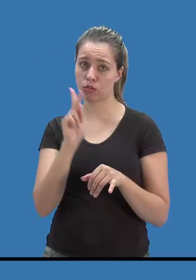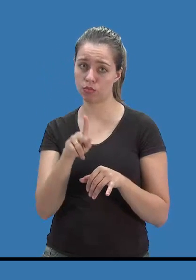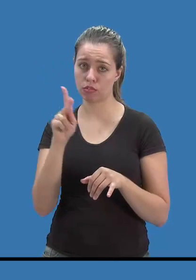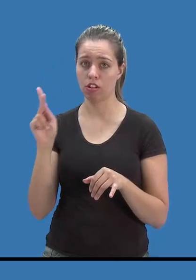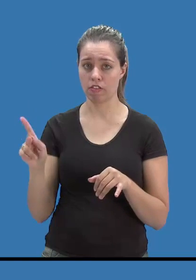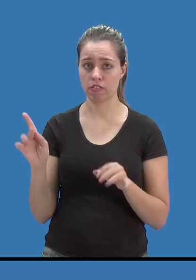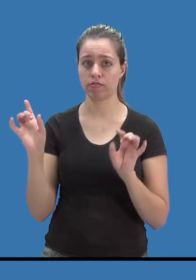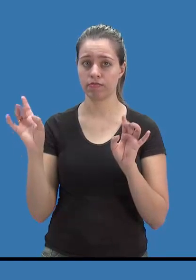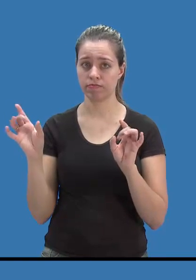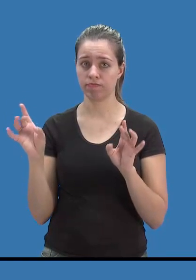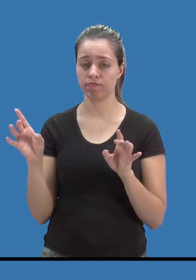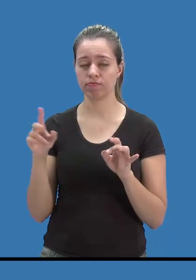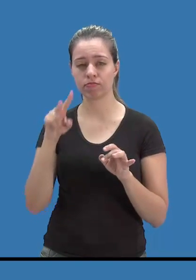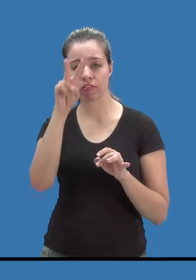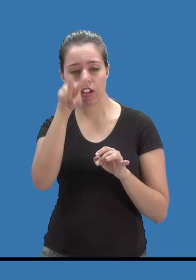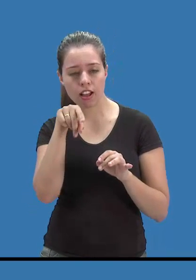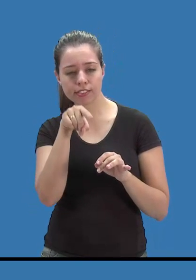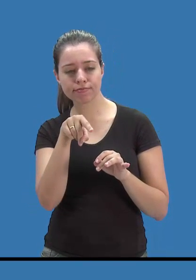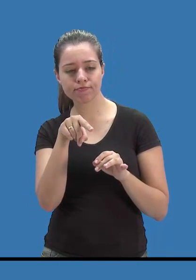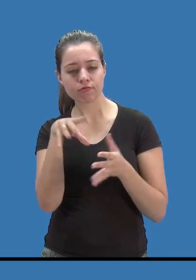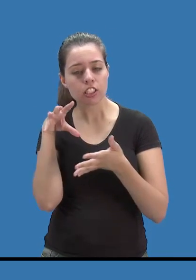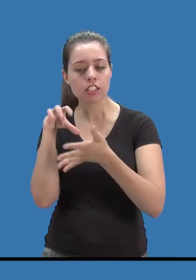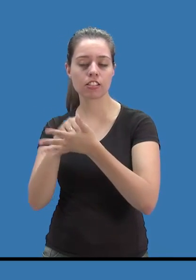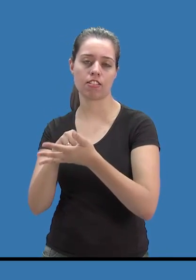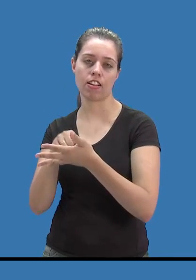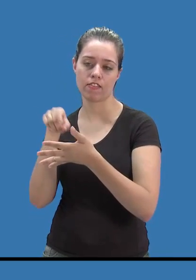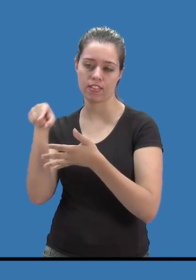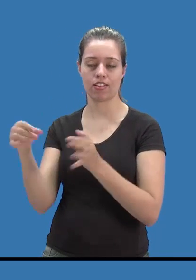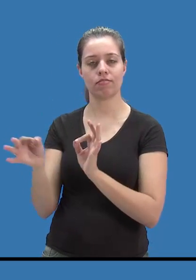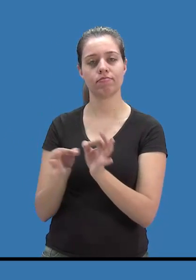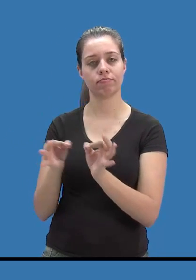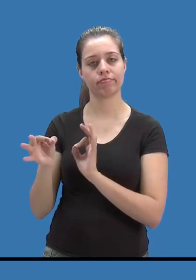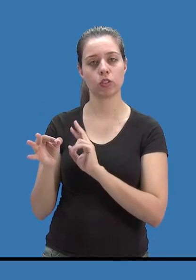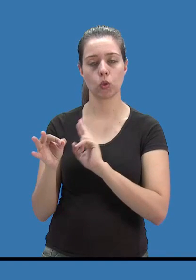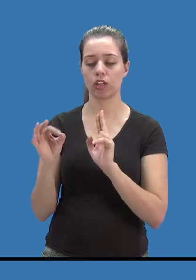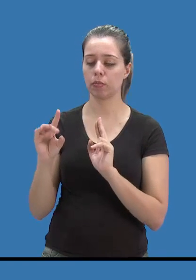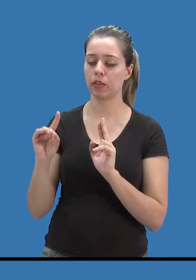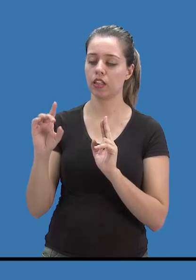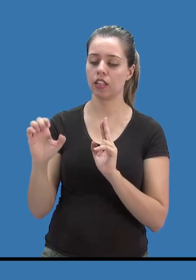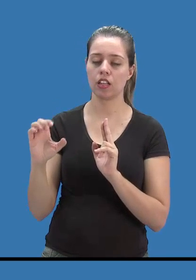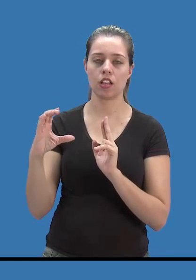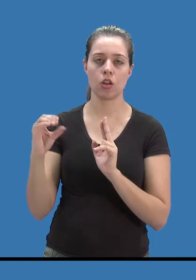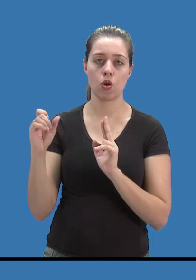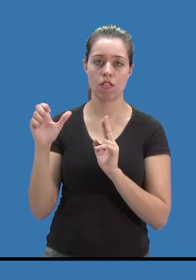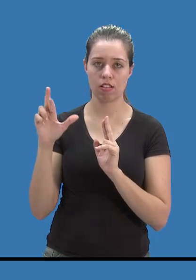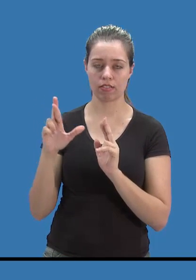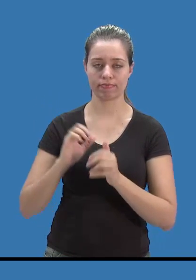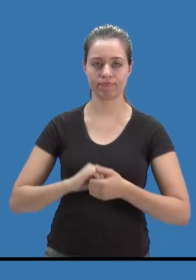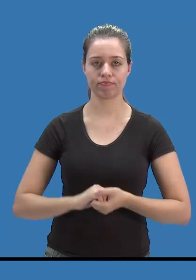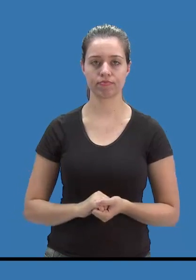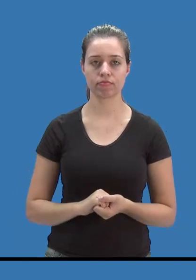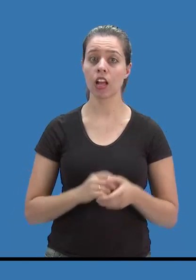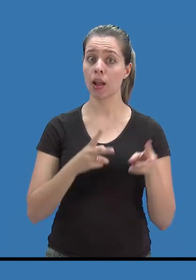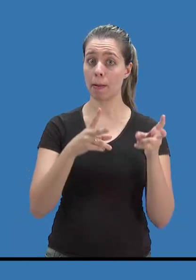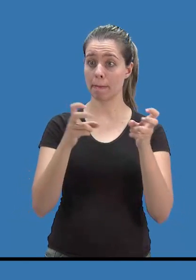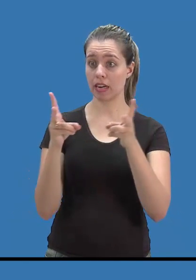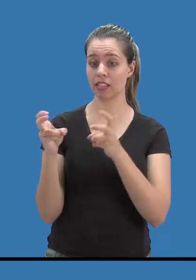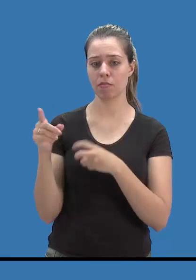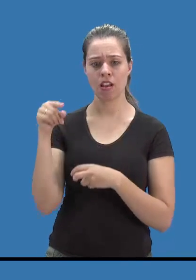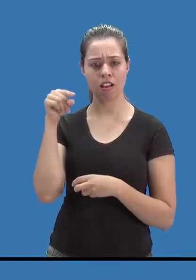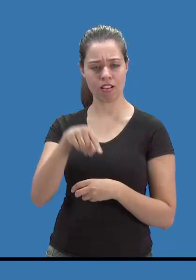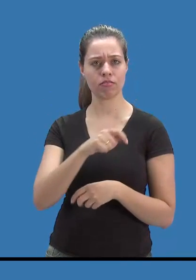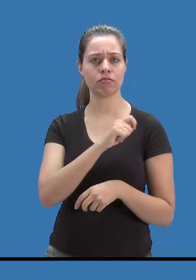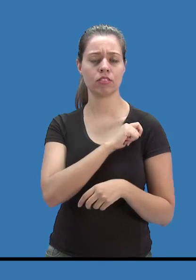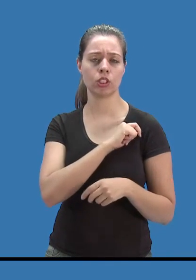o aluno no programa Decolar. A identificação na escola é o grande desafio para que o aluno com altas habilidades seja